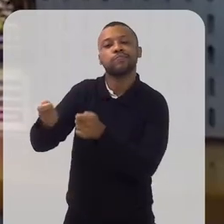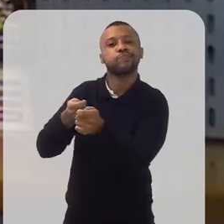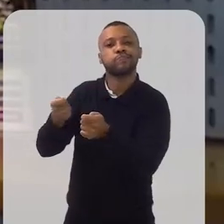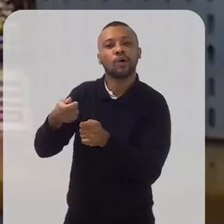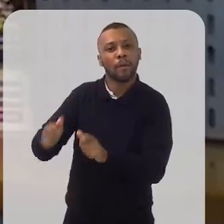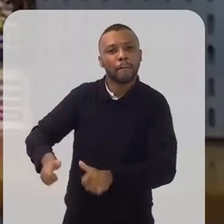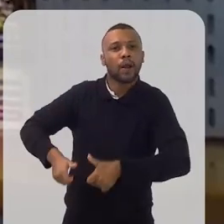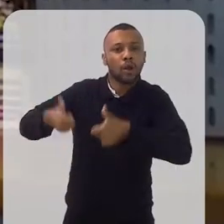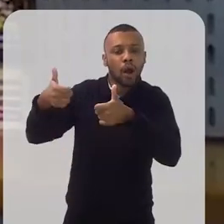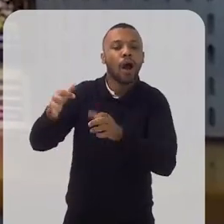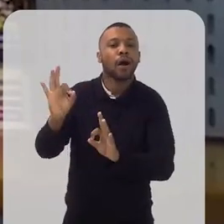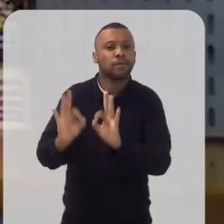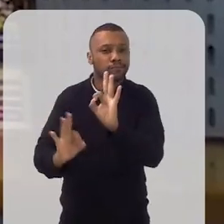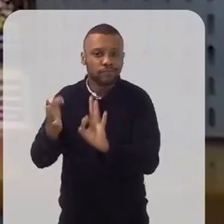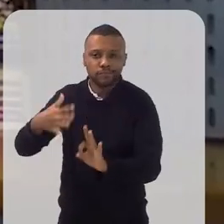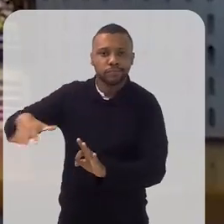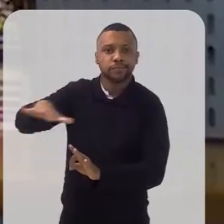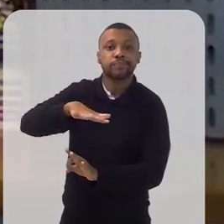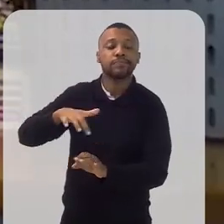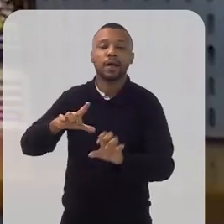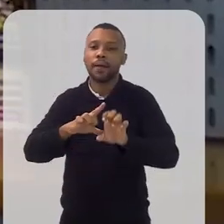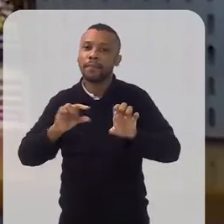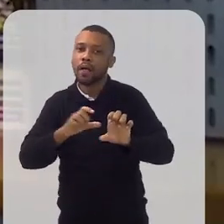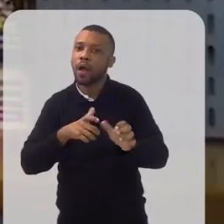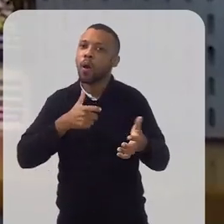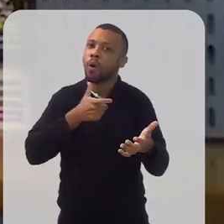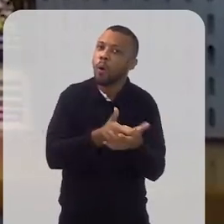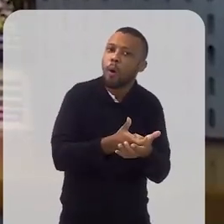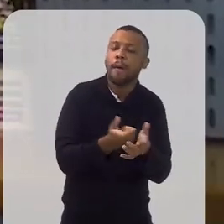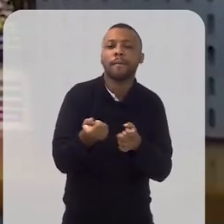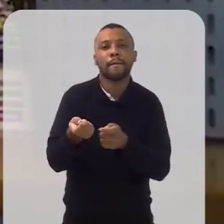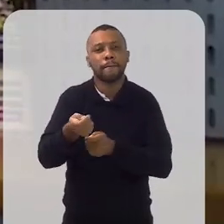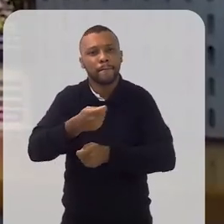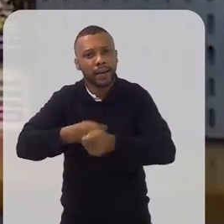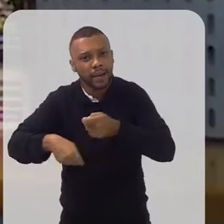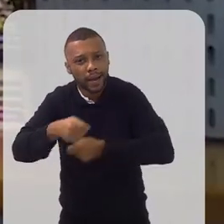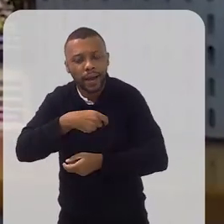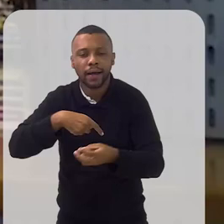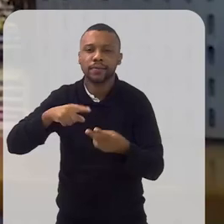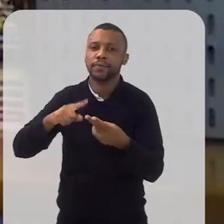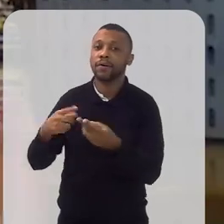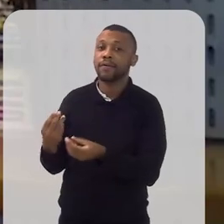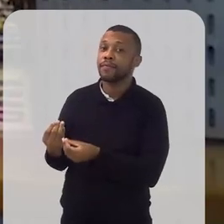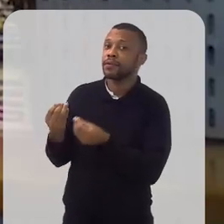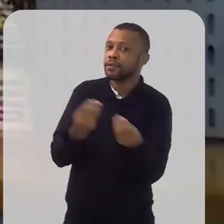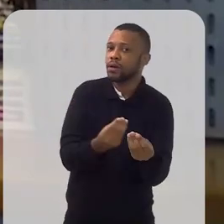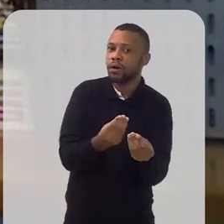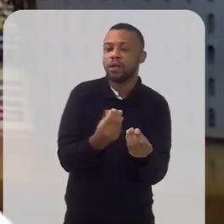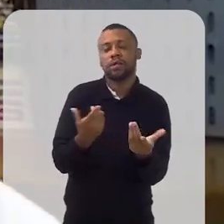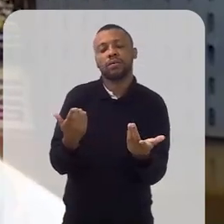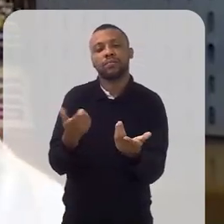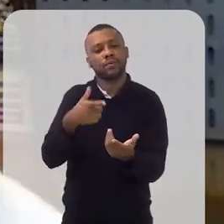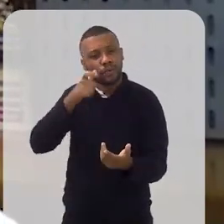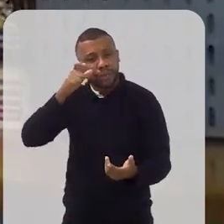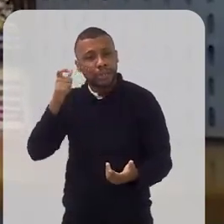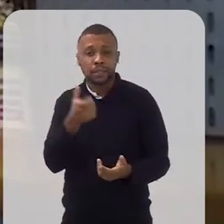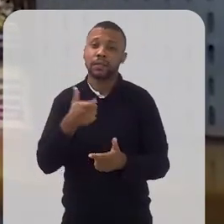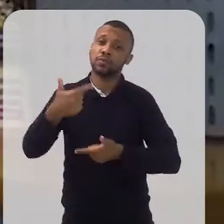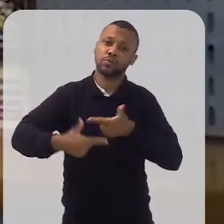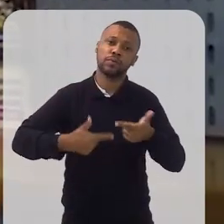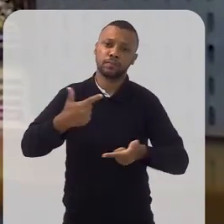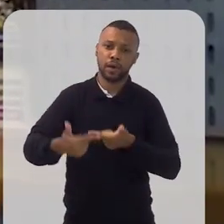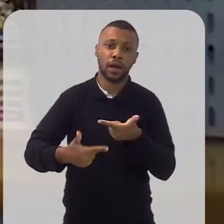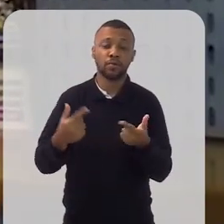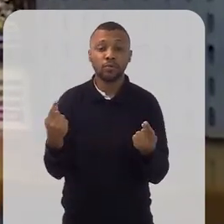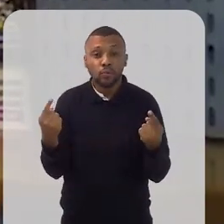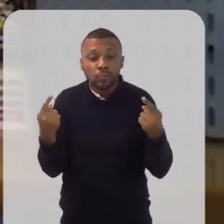possam gerir melhor suas organizações e empreendedorismo, compra, mercado, fornecedores, toda essa cadeia da produção. Então, foi um trabalho